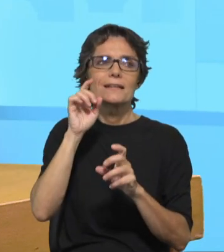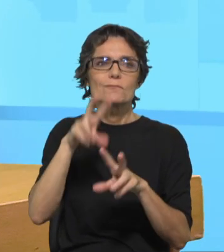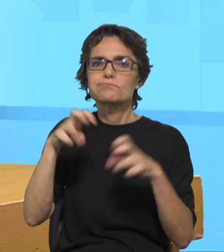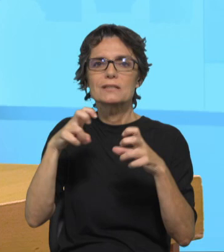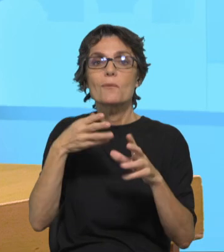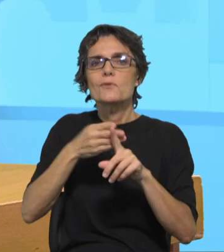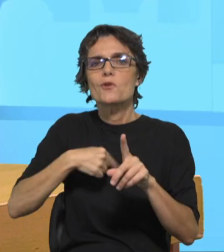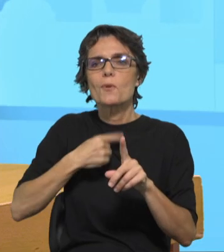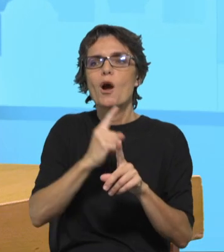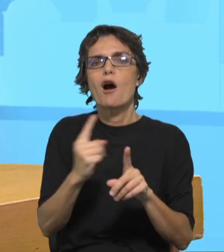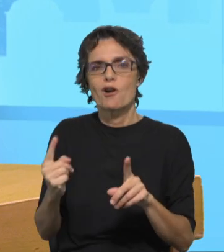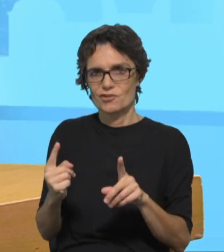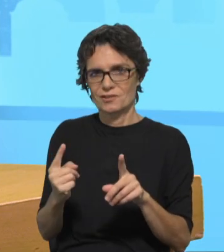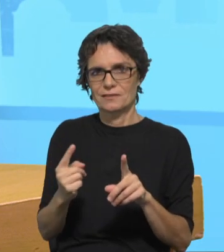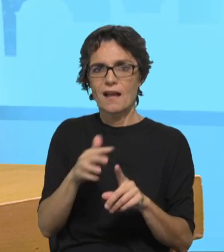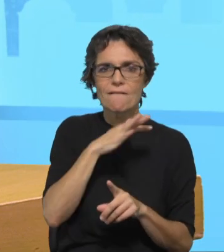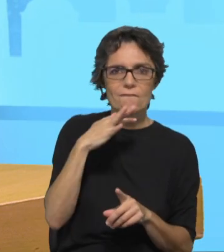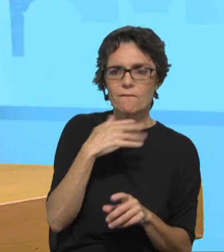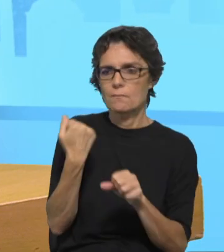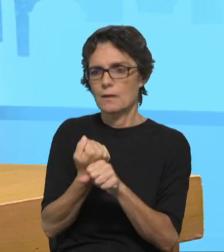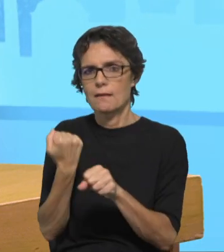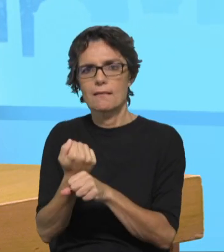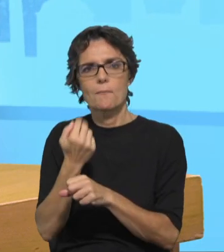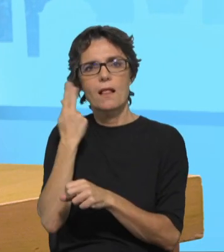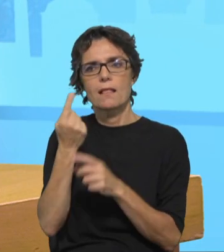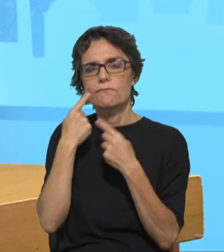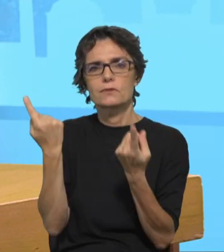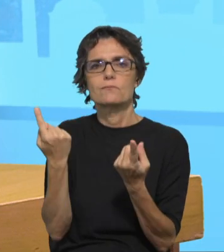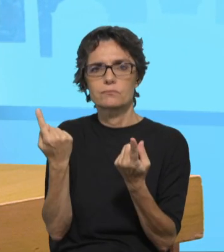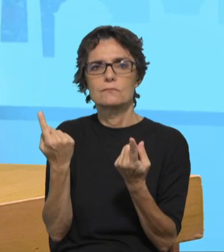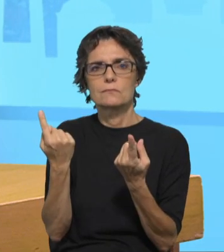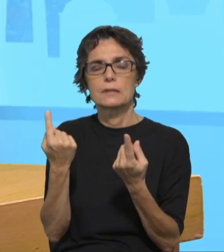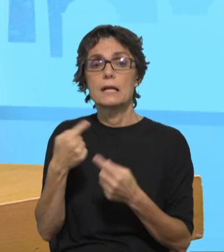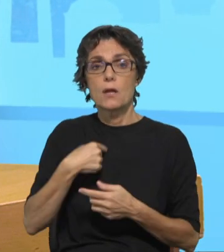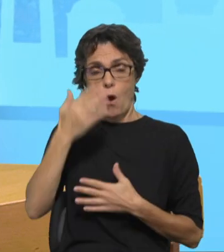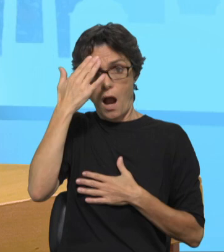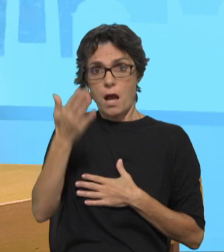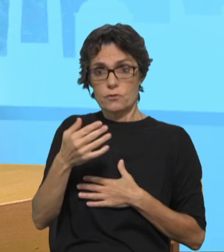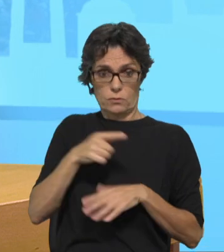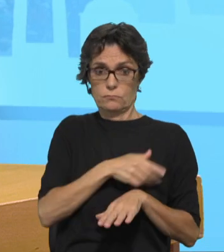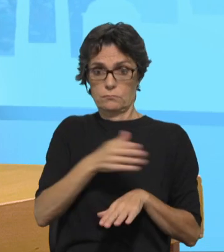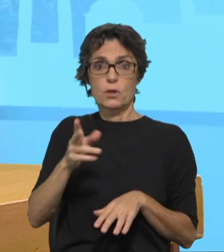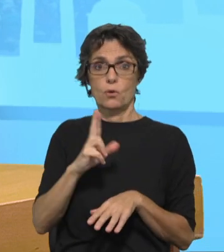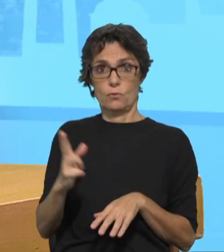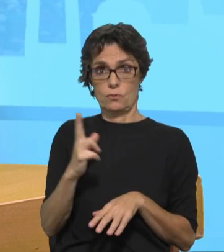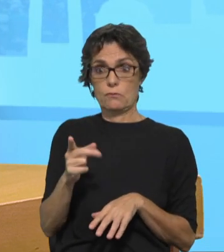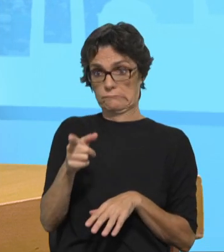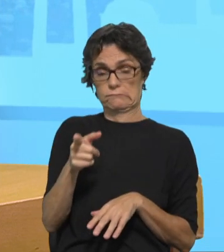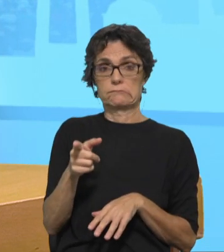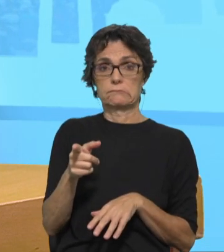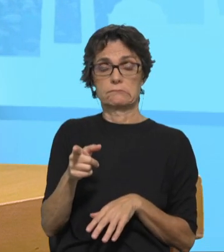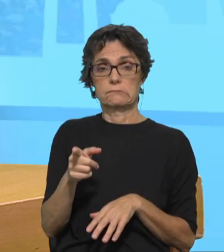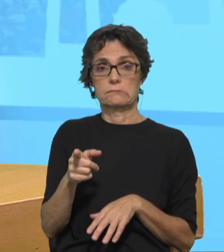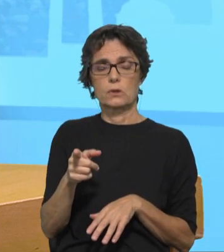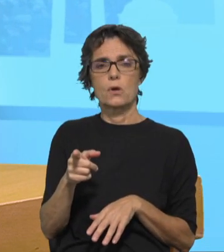na vida pública. E eu acho que, com muita alegria, até às Jornadas Mundiais da Juventude, mostrando uma